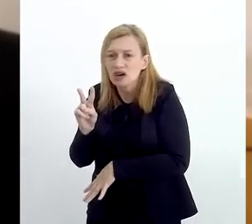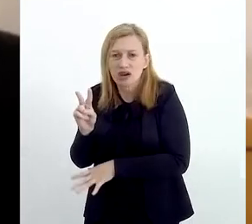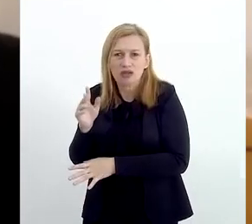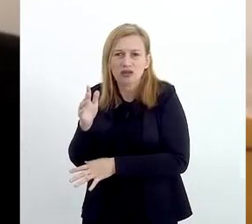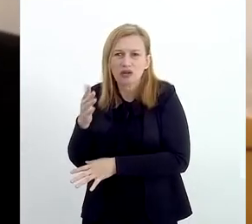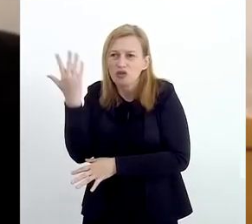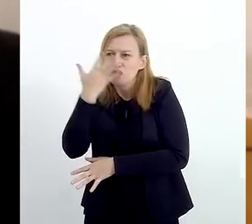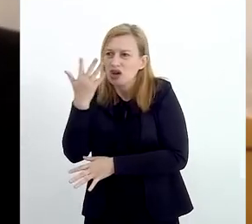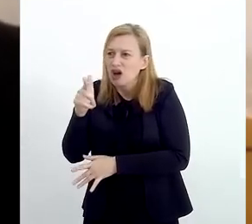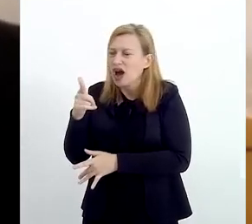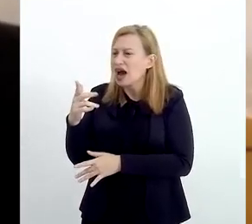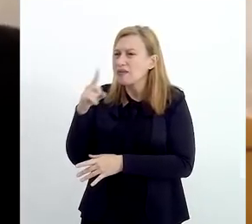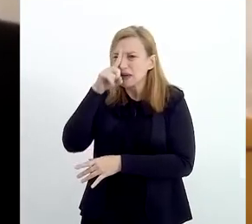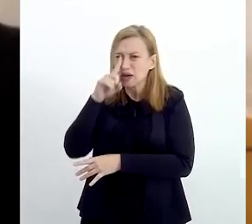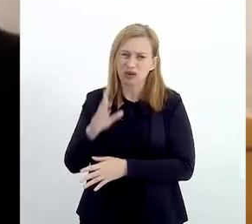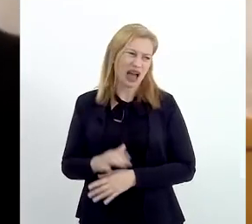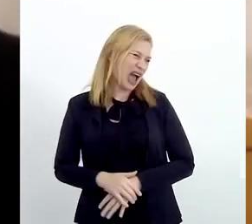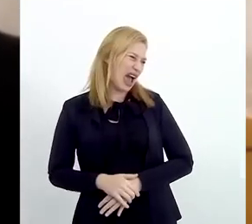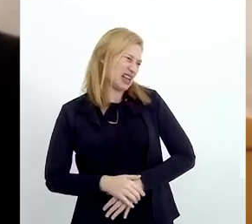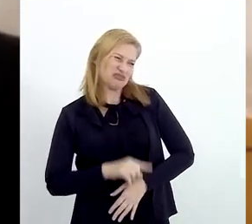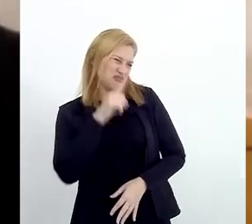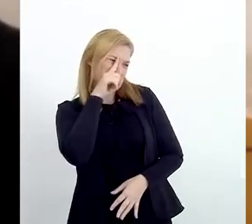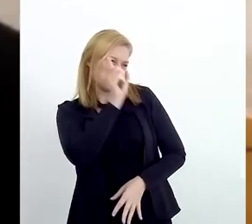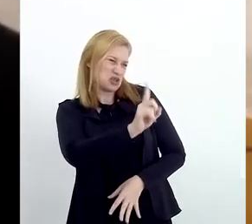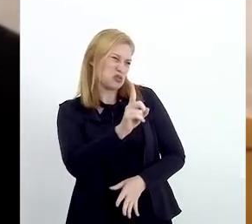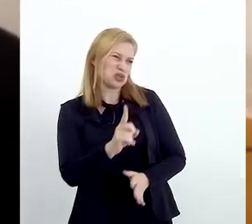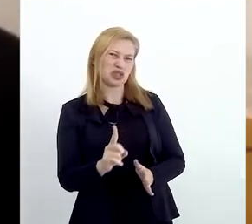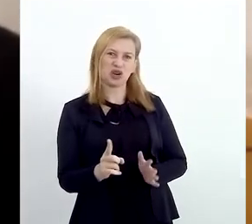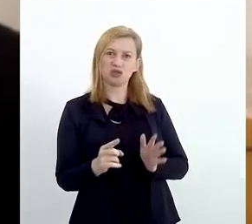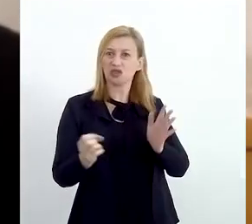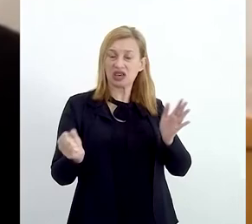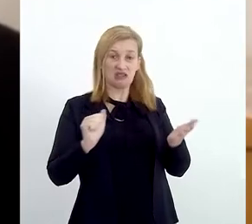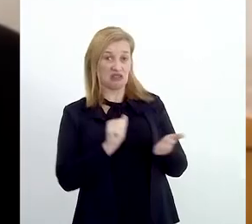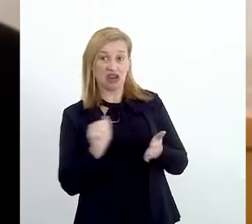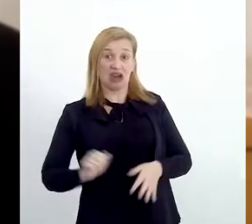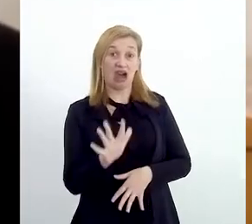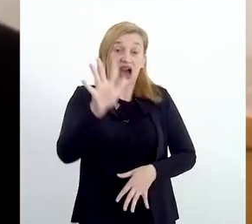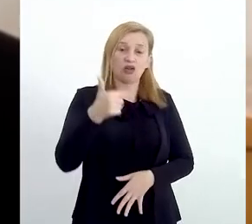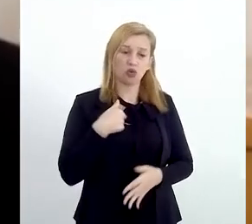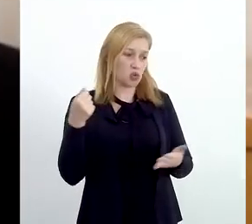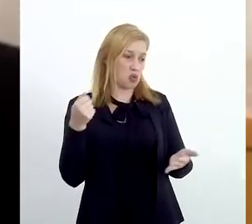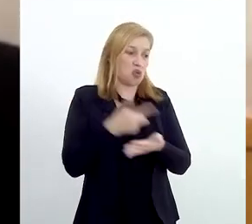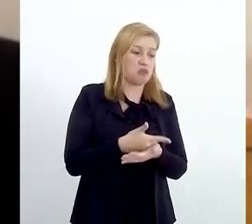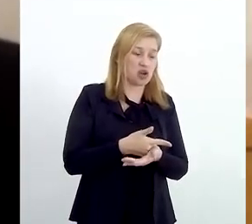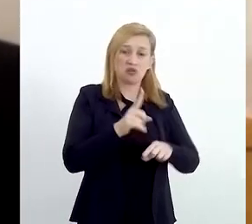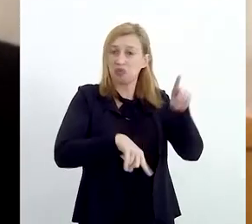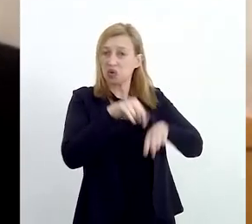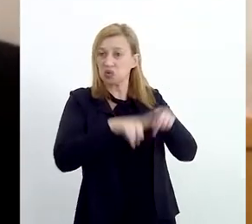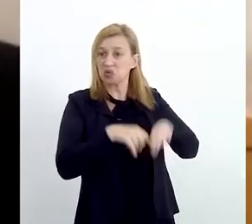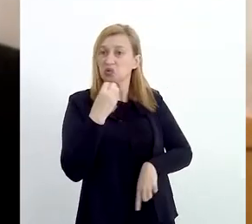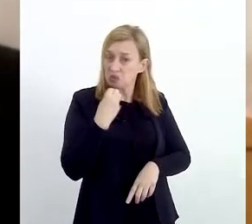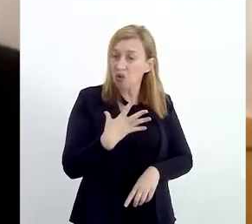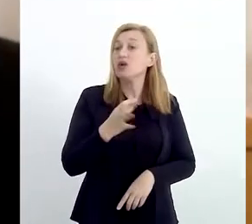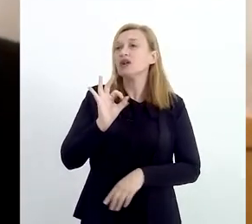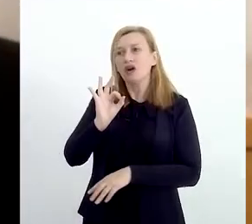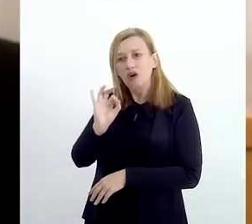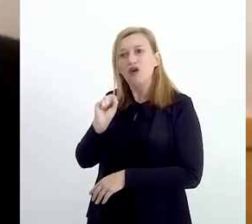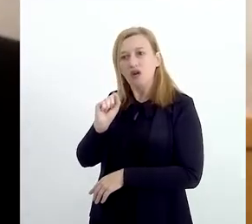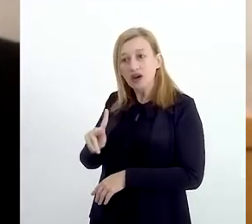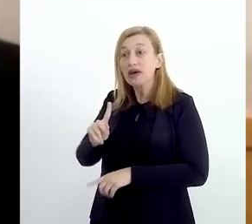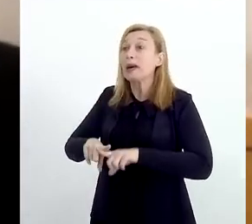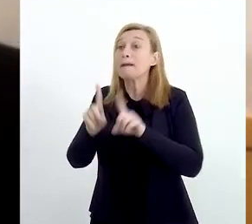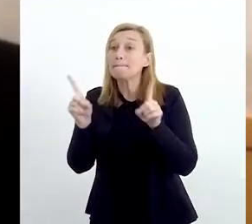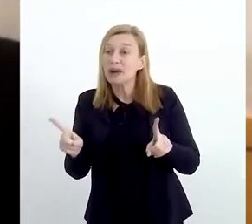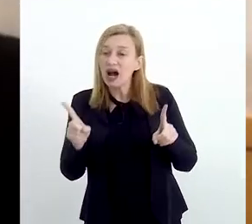perigoso. Não, espera aí, isso aqui não é perigoso. Olha, é da marca tal, custou uma nota quando eu comprei. Isso é bom, produto bom. É verdade,